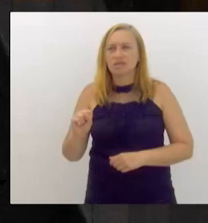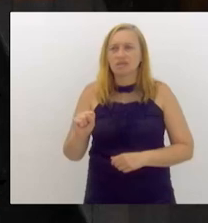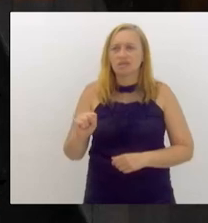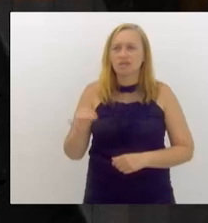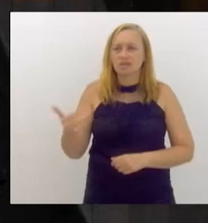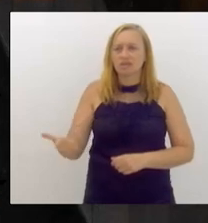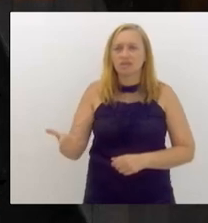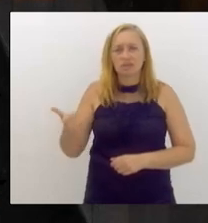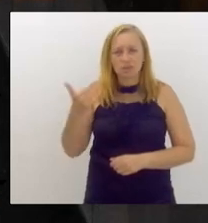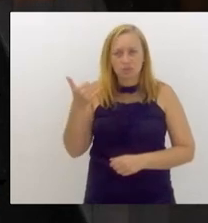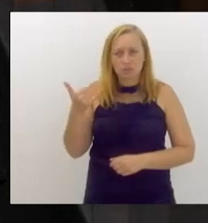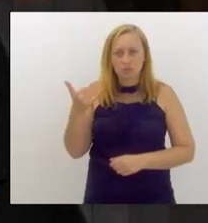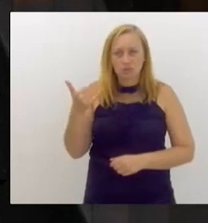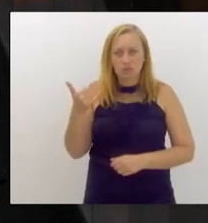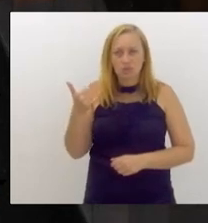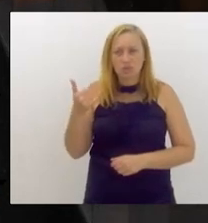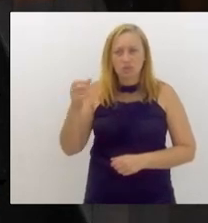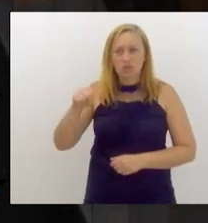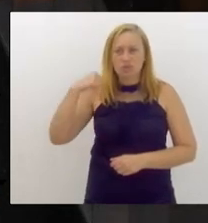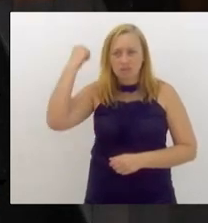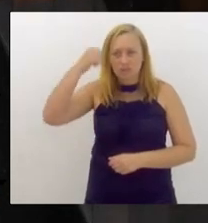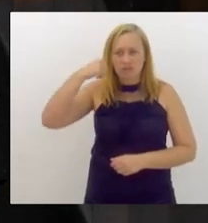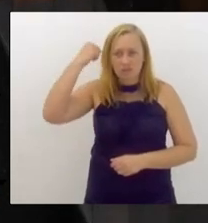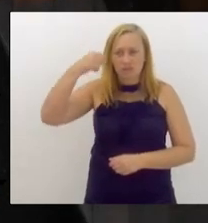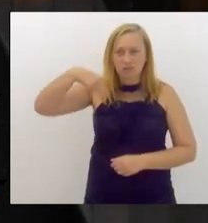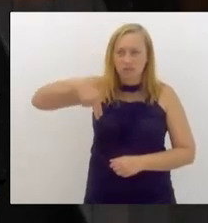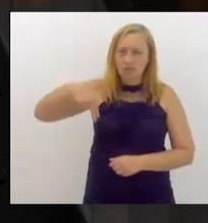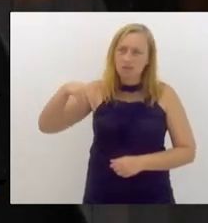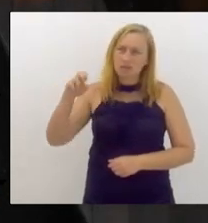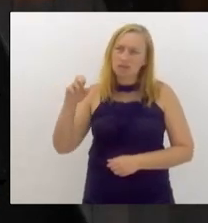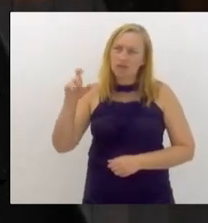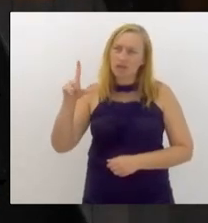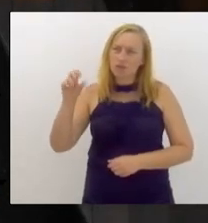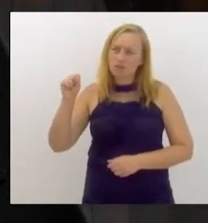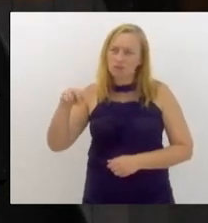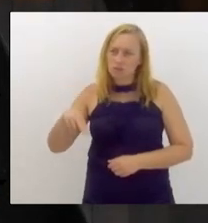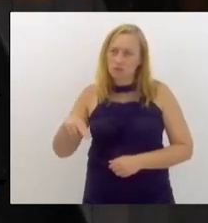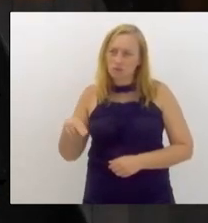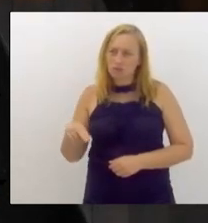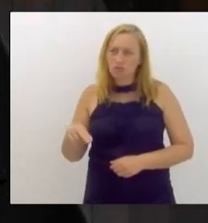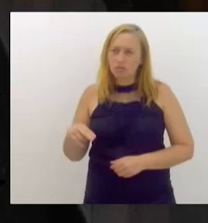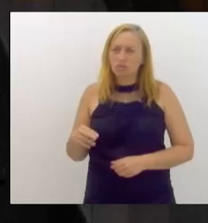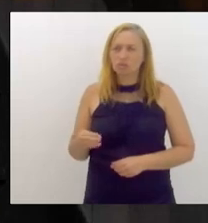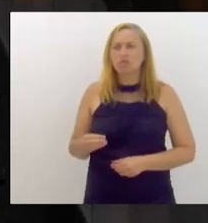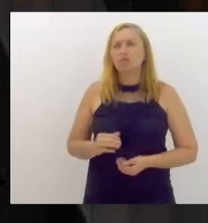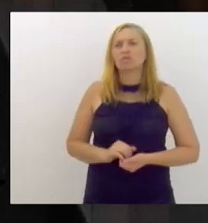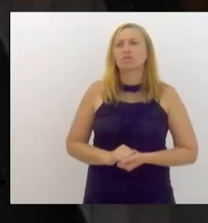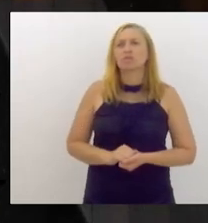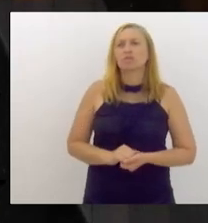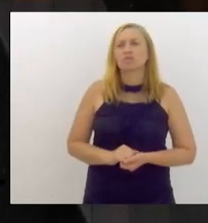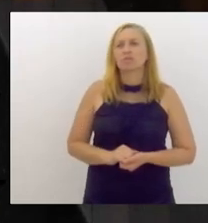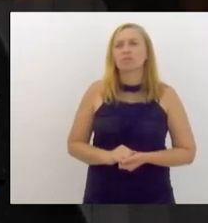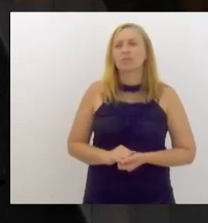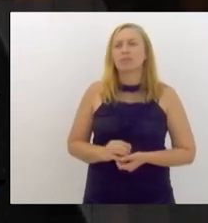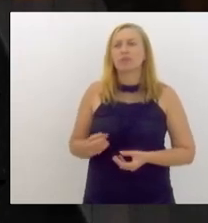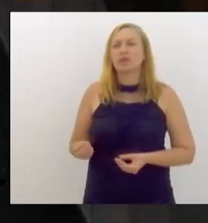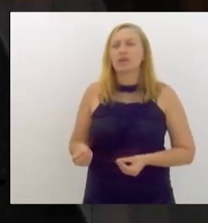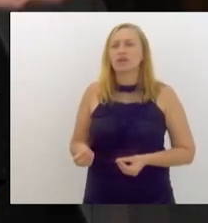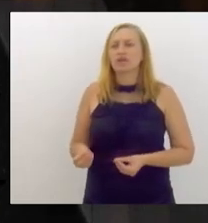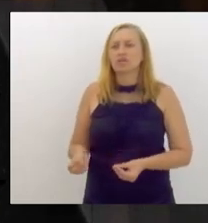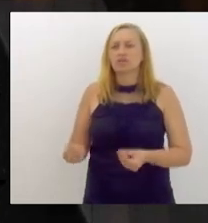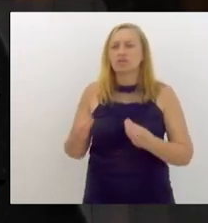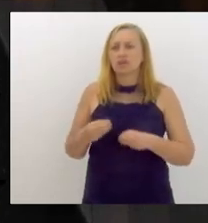para o senador Nelson Carneiro e nos garantiu a legenda de deputado